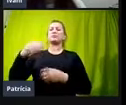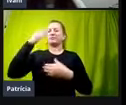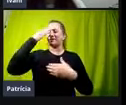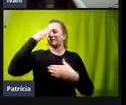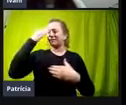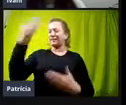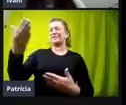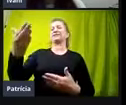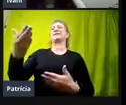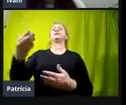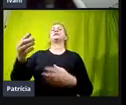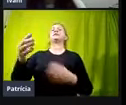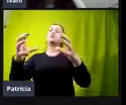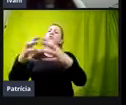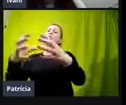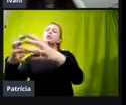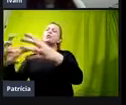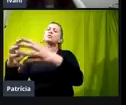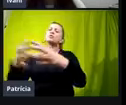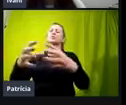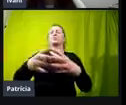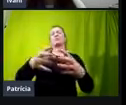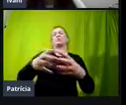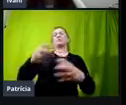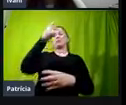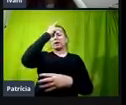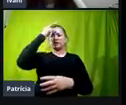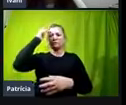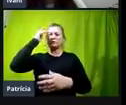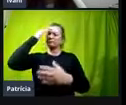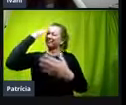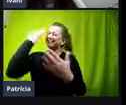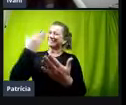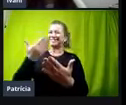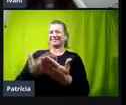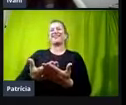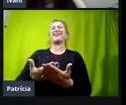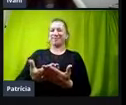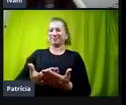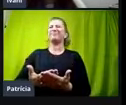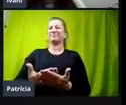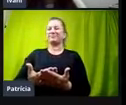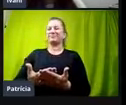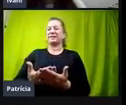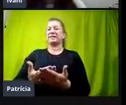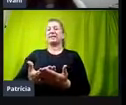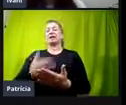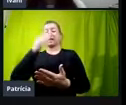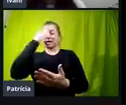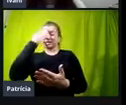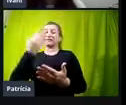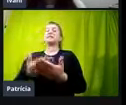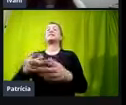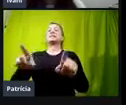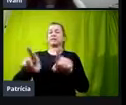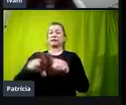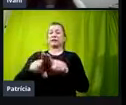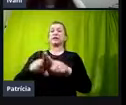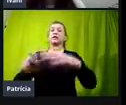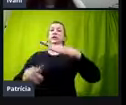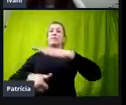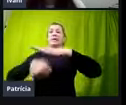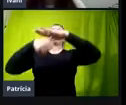ao nosso grupo, né, às pessoas que acreditaram, eu acho que agradecer também à reitoria do nosso